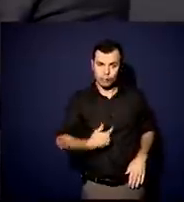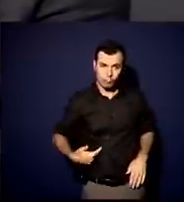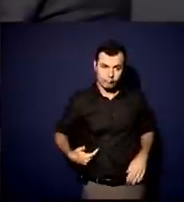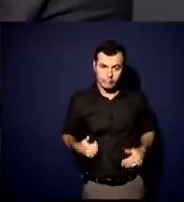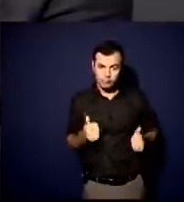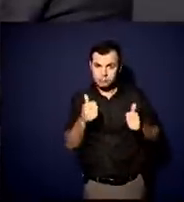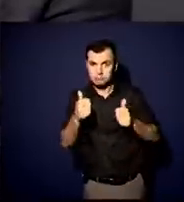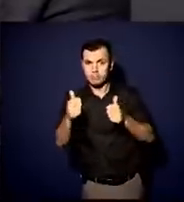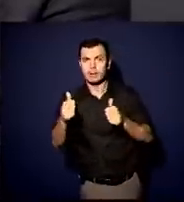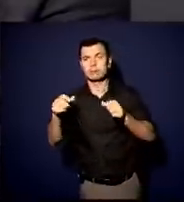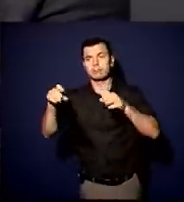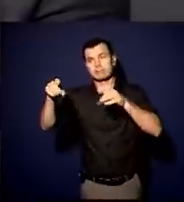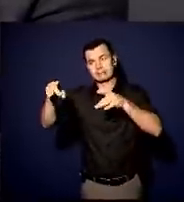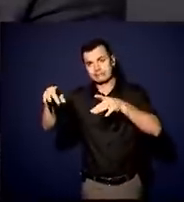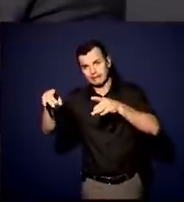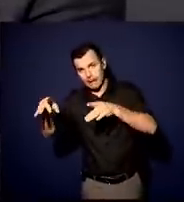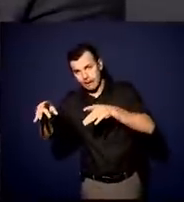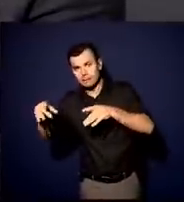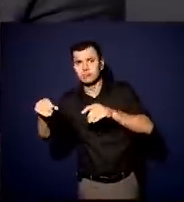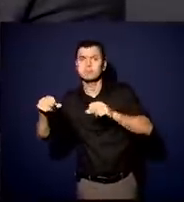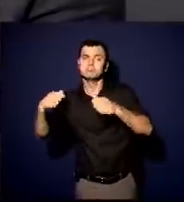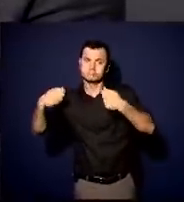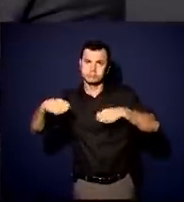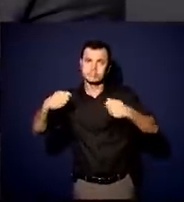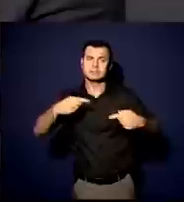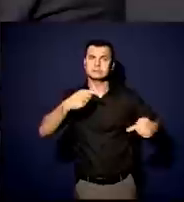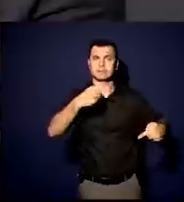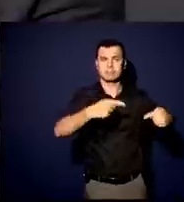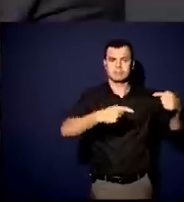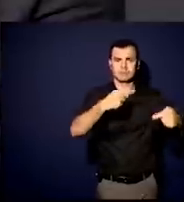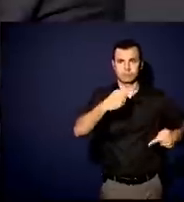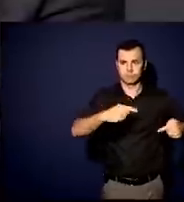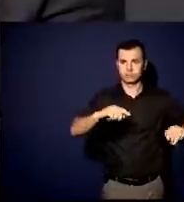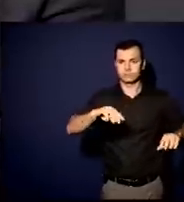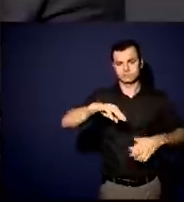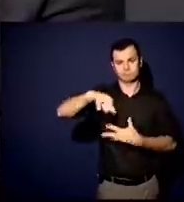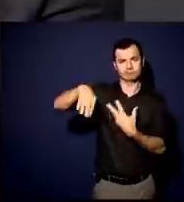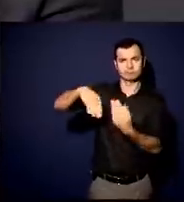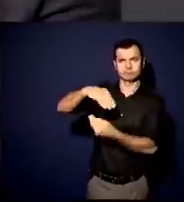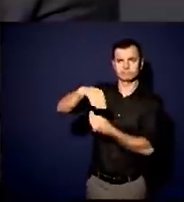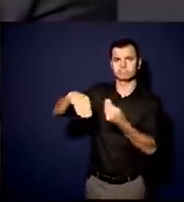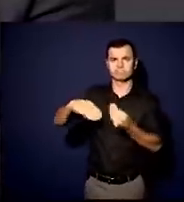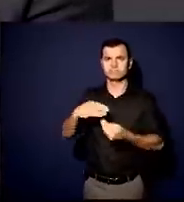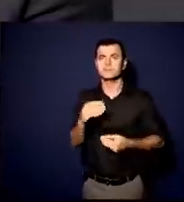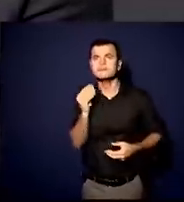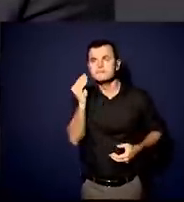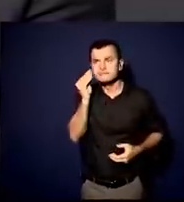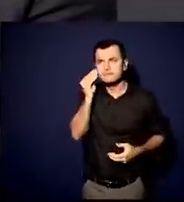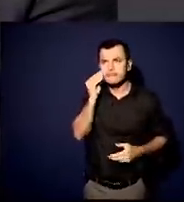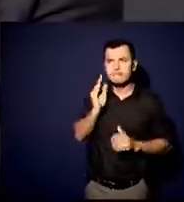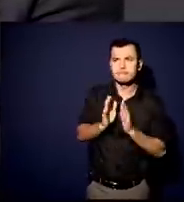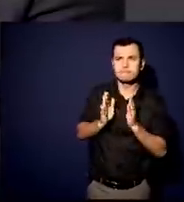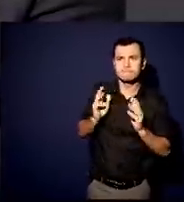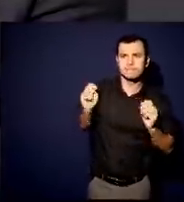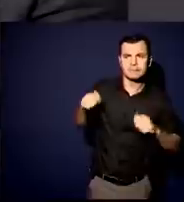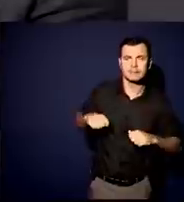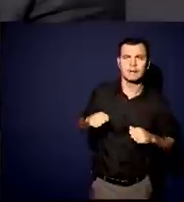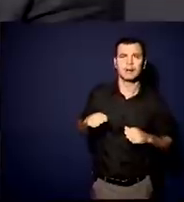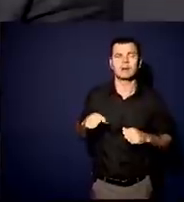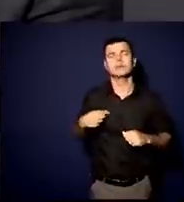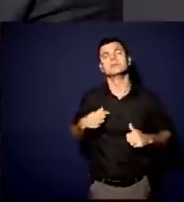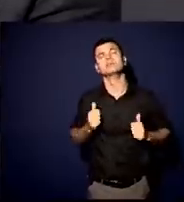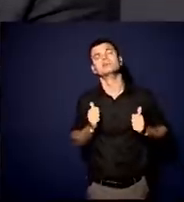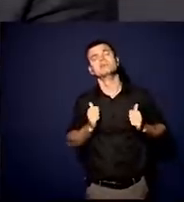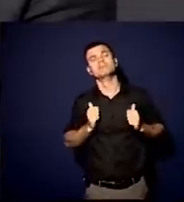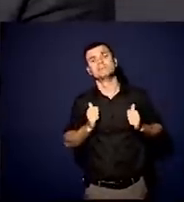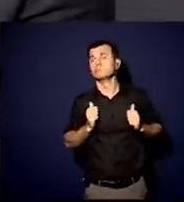tecnicamente, mais política precisará ser feita, porque a ousadia, ela tira da zona de conforto,